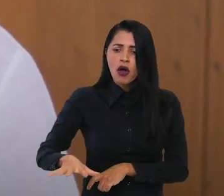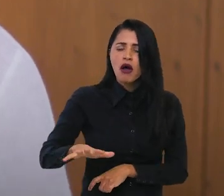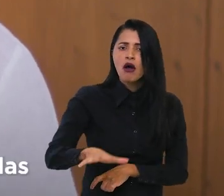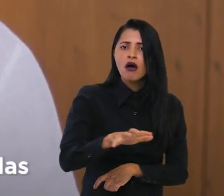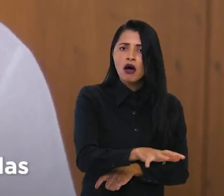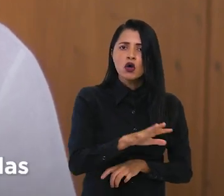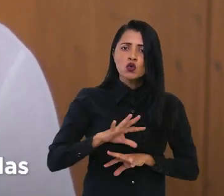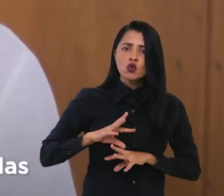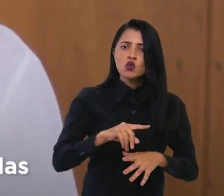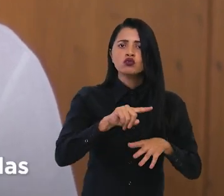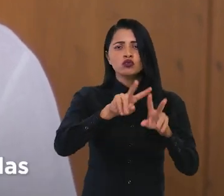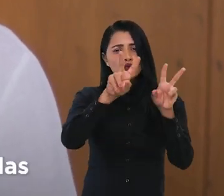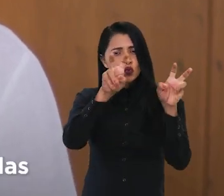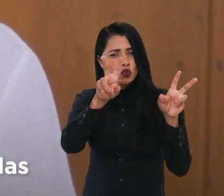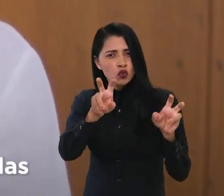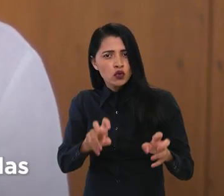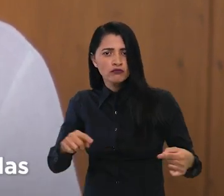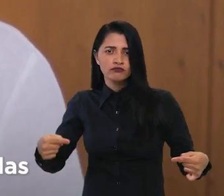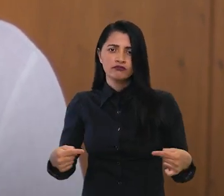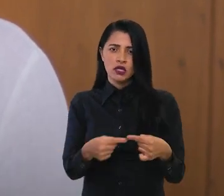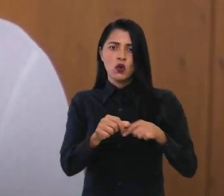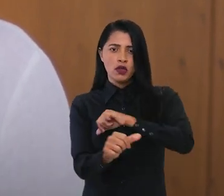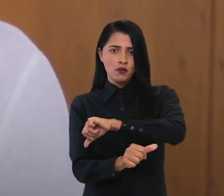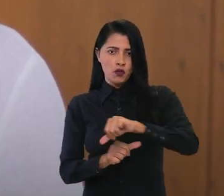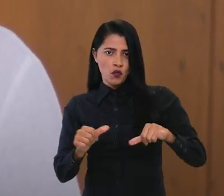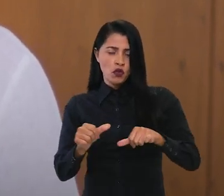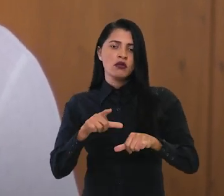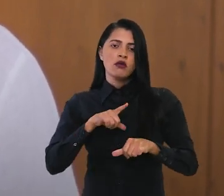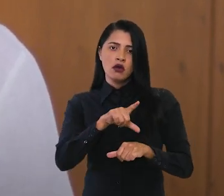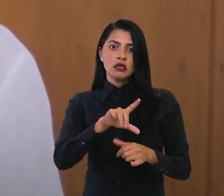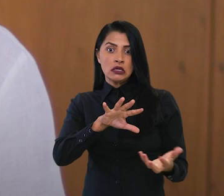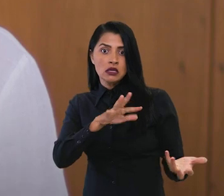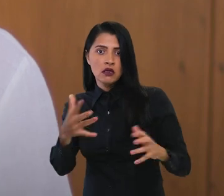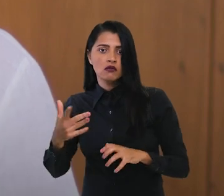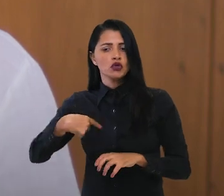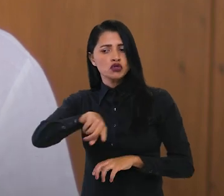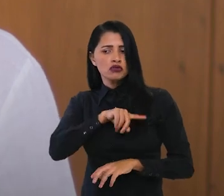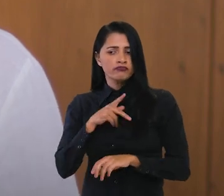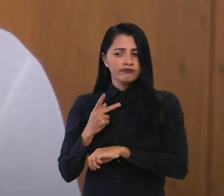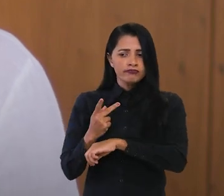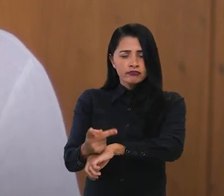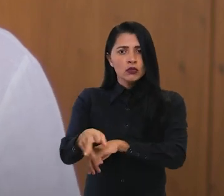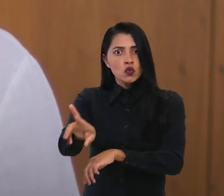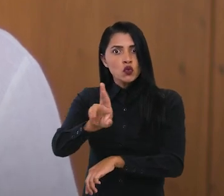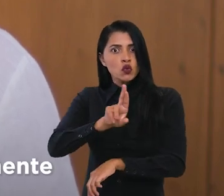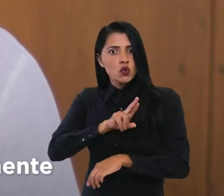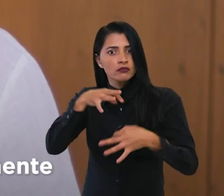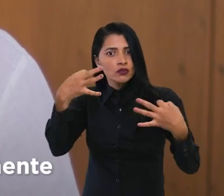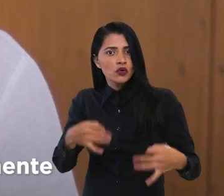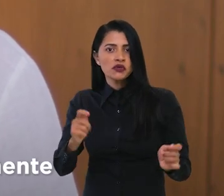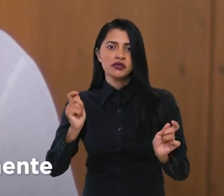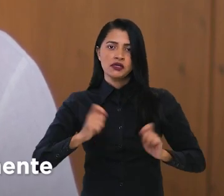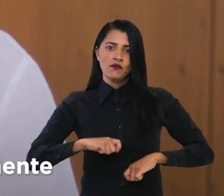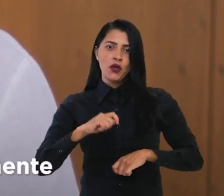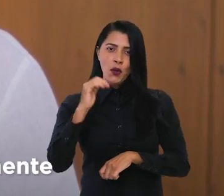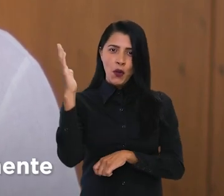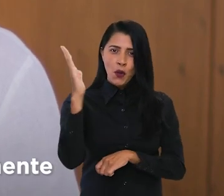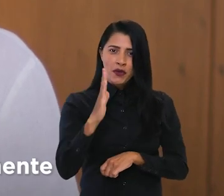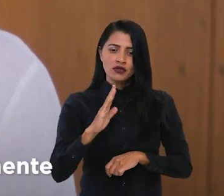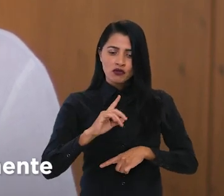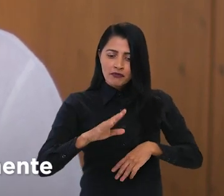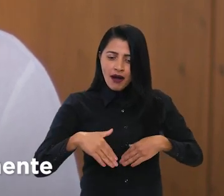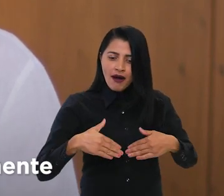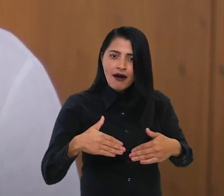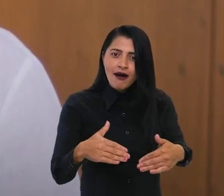agrícola, em todas as questões relacionadas com a transição, buscando soluções possíveis que conduzam o Brasil